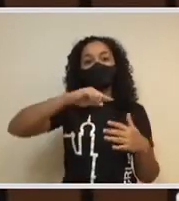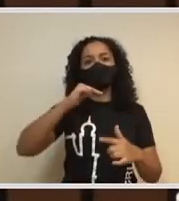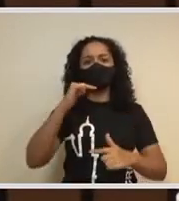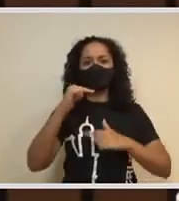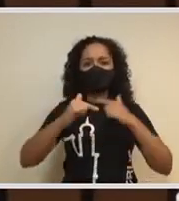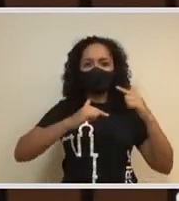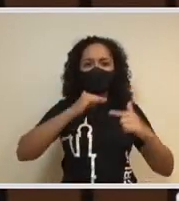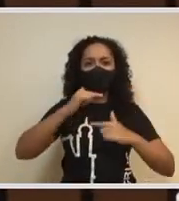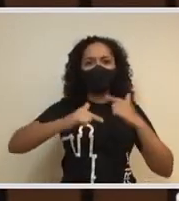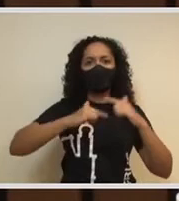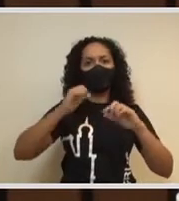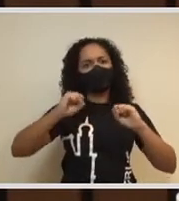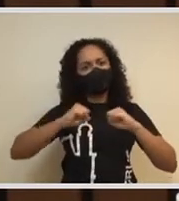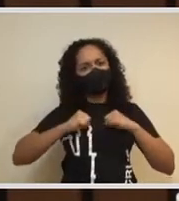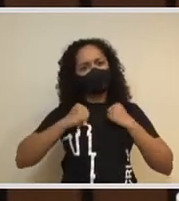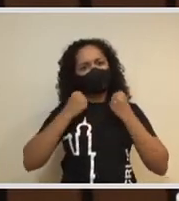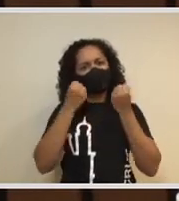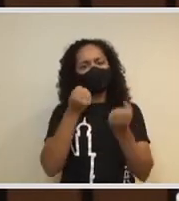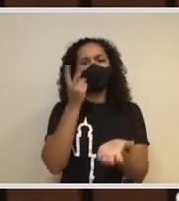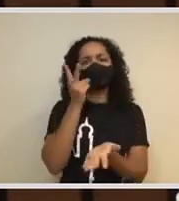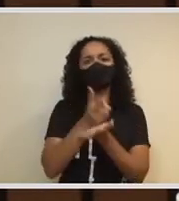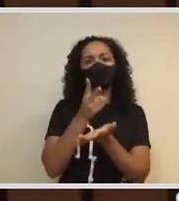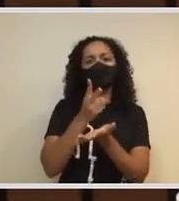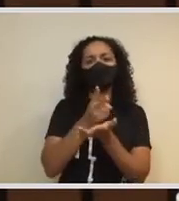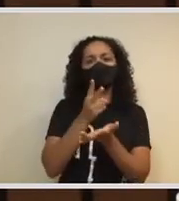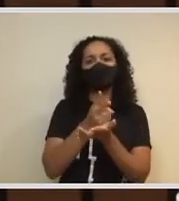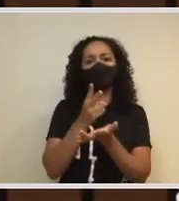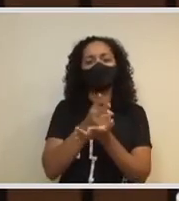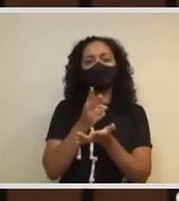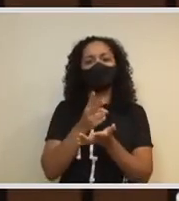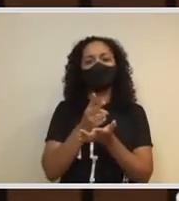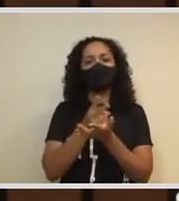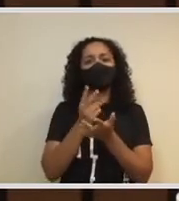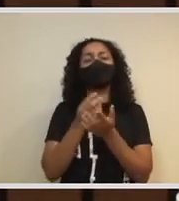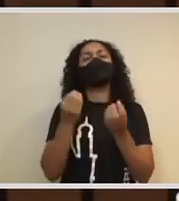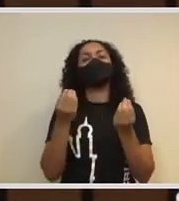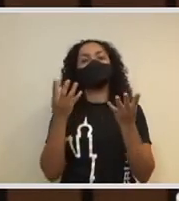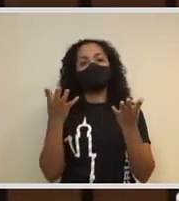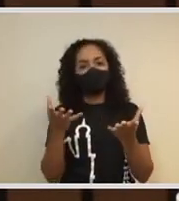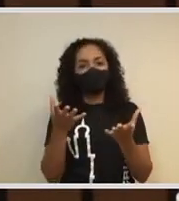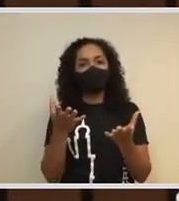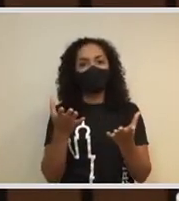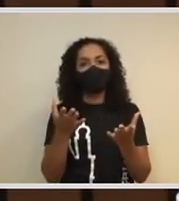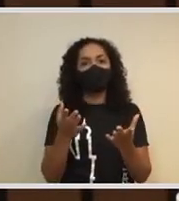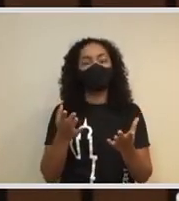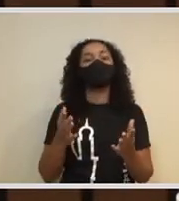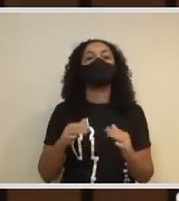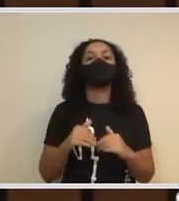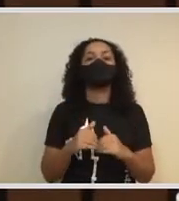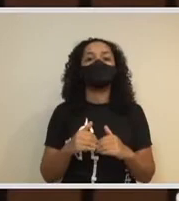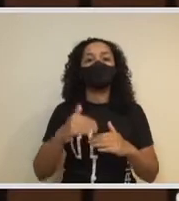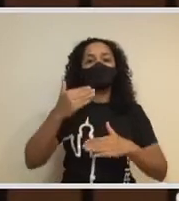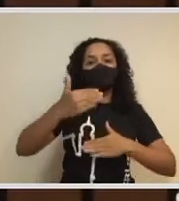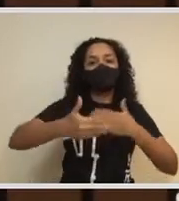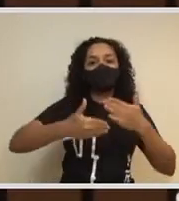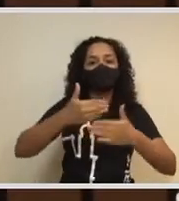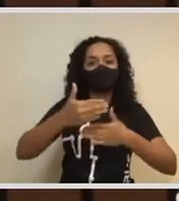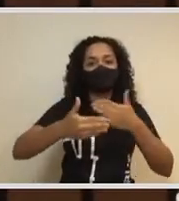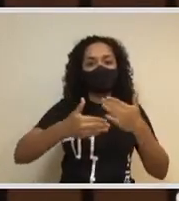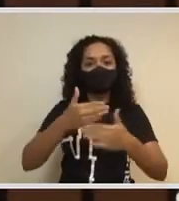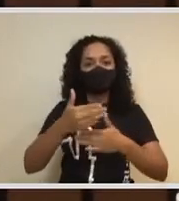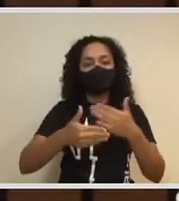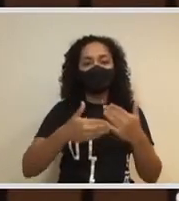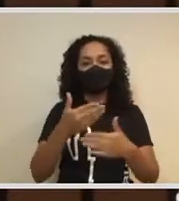sempre nos esforçando para que as superposições que eventualmente ocorram e que